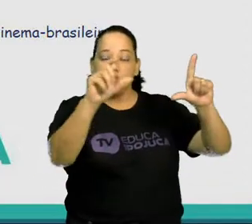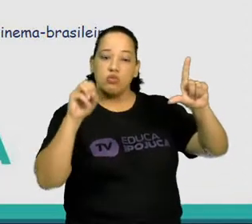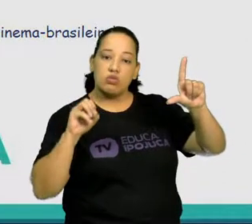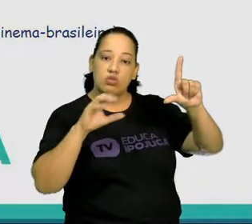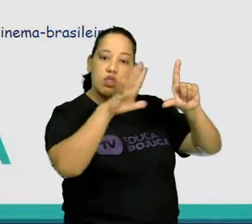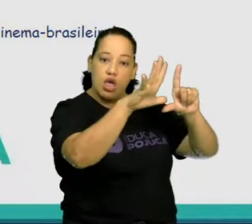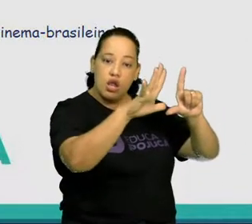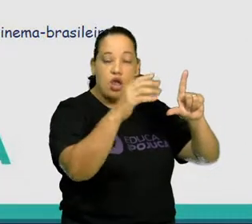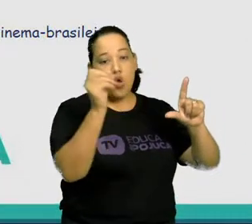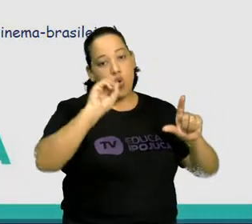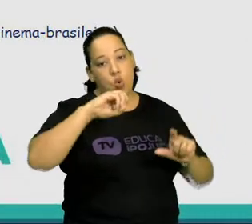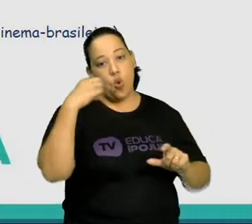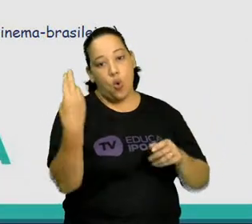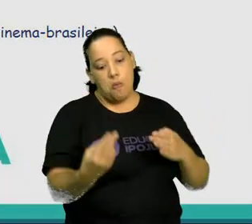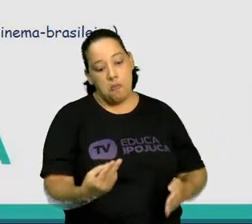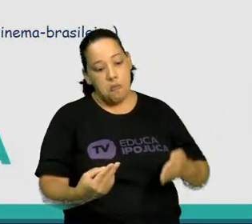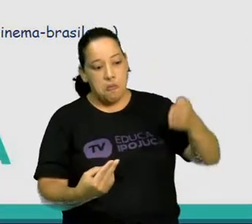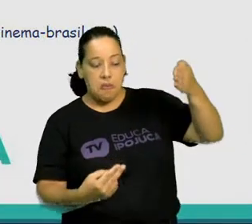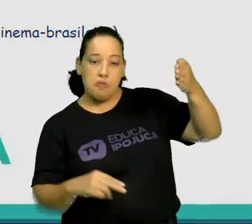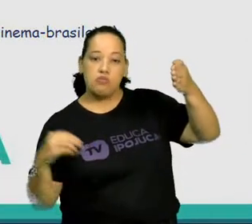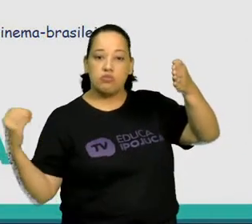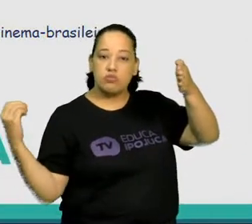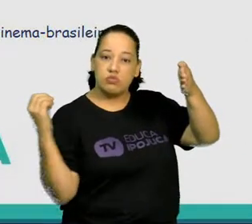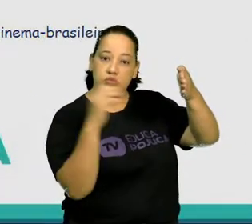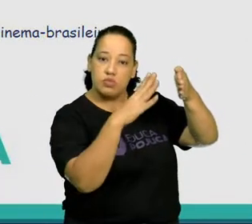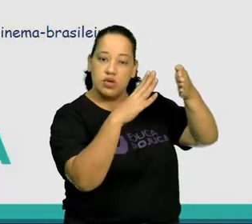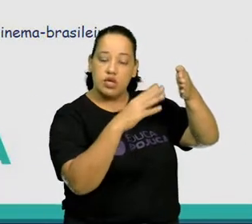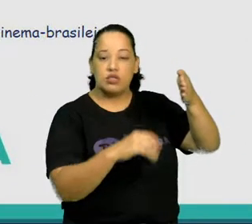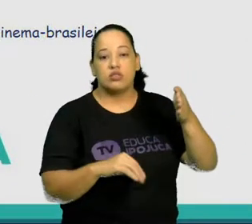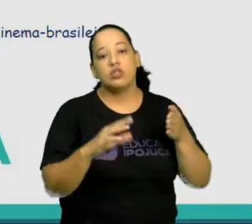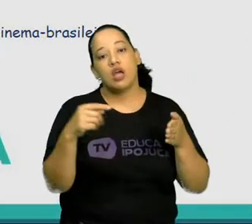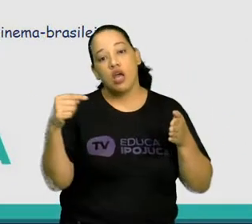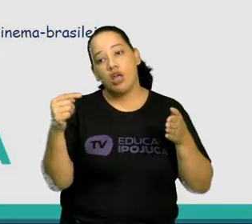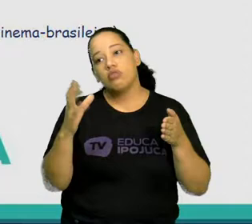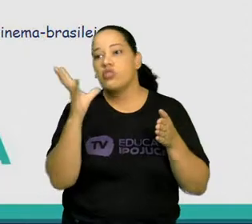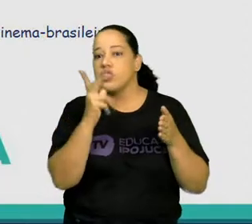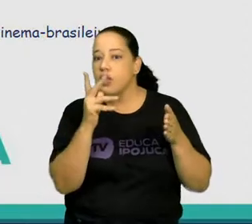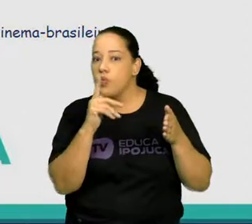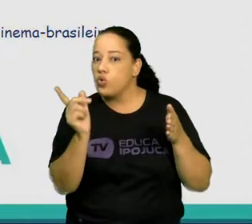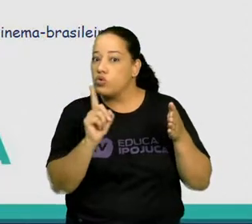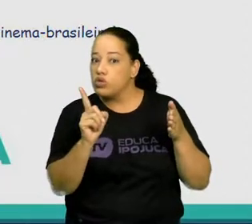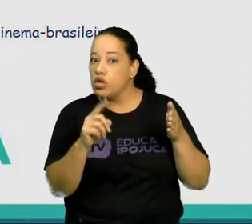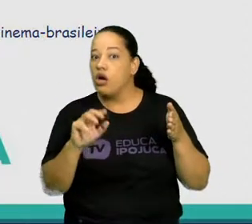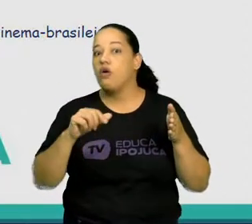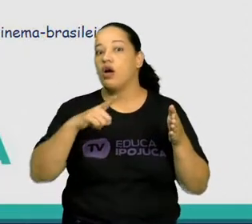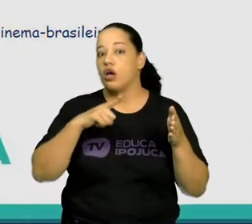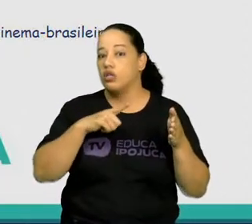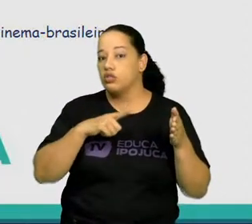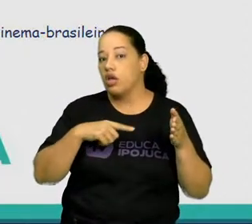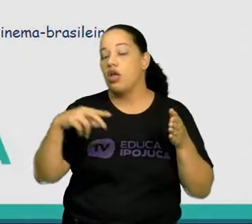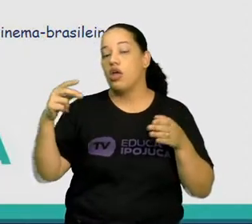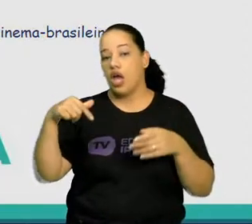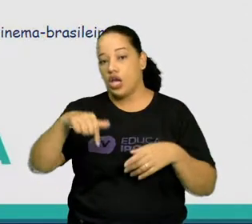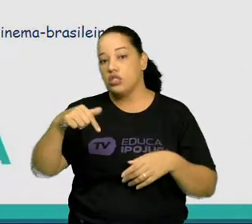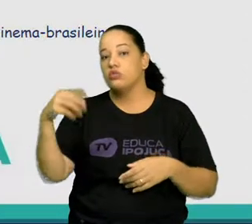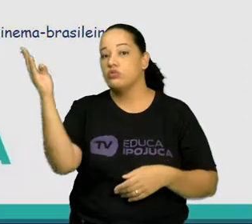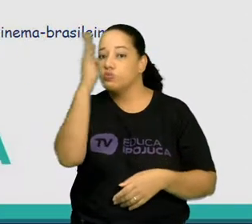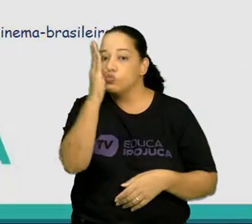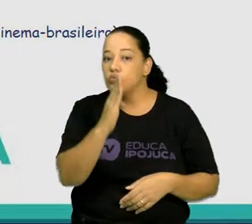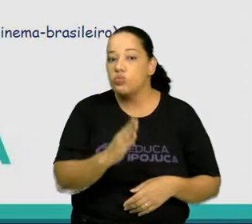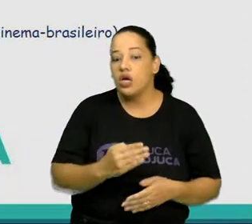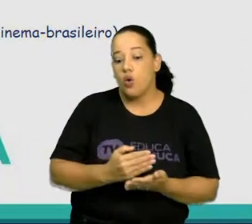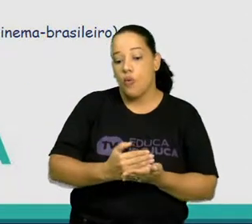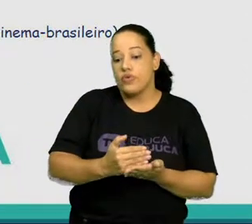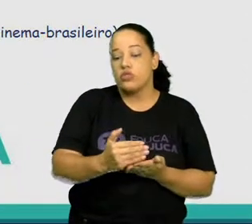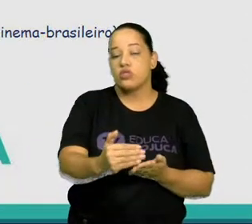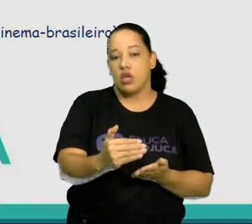parede. Não demorou muito para que o invento chegasse ao Brasil. No